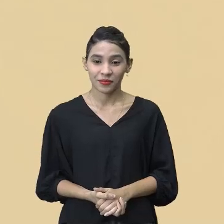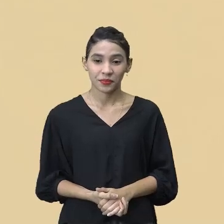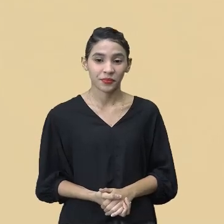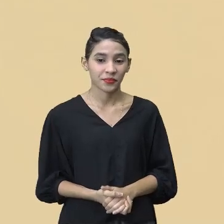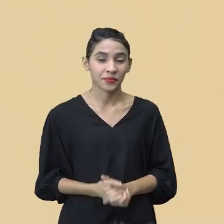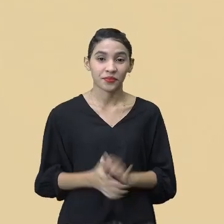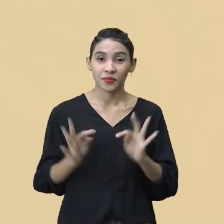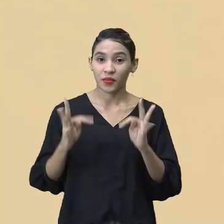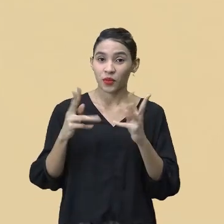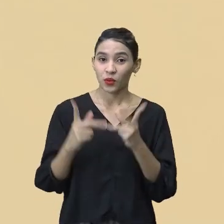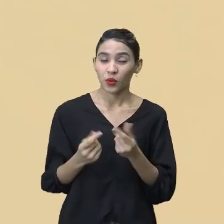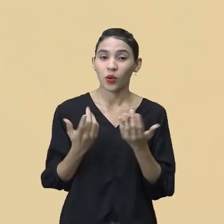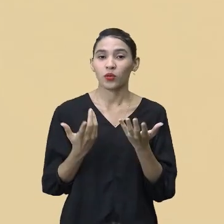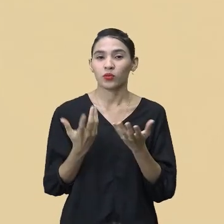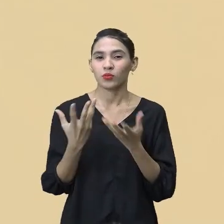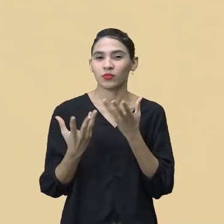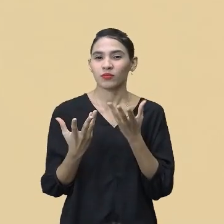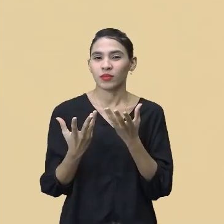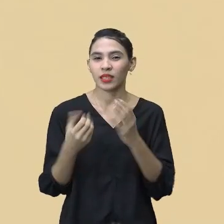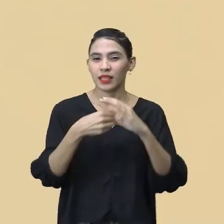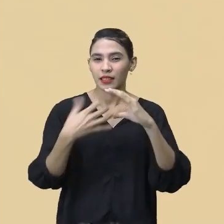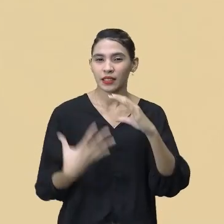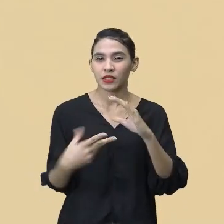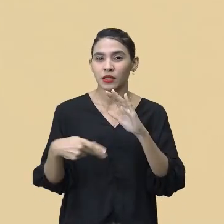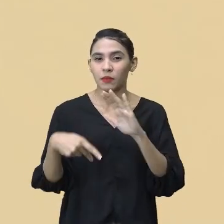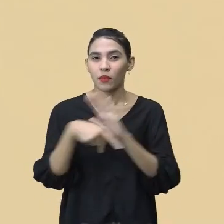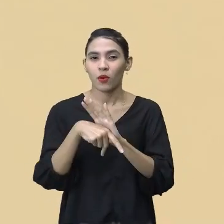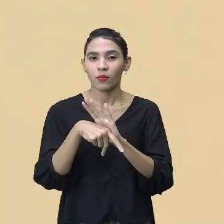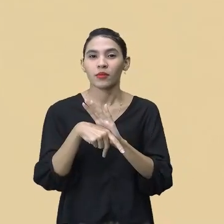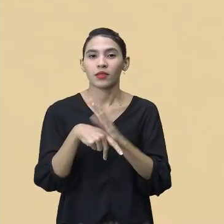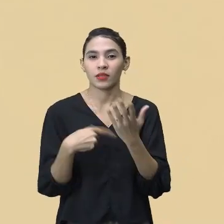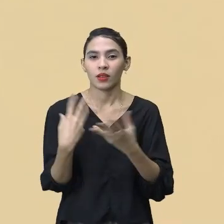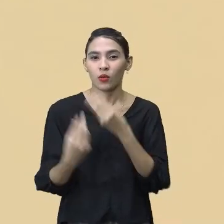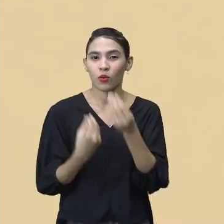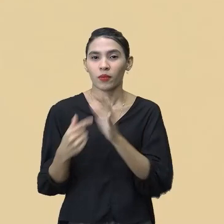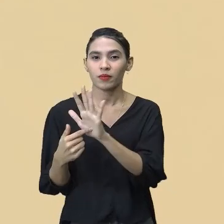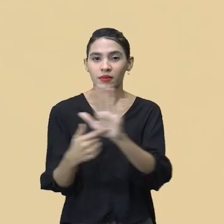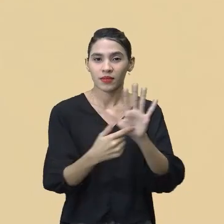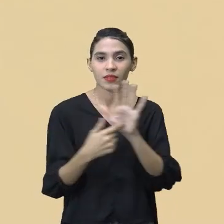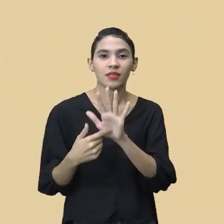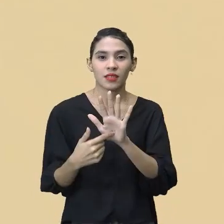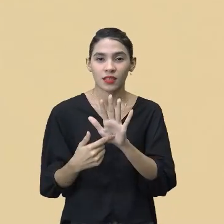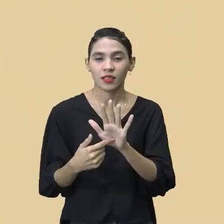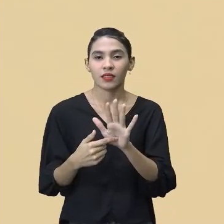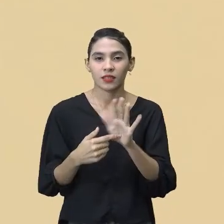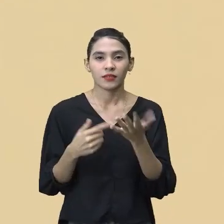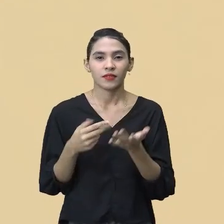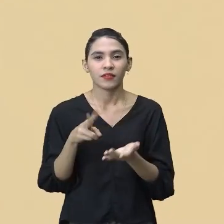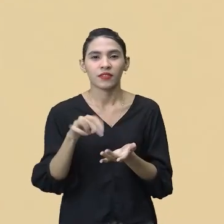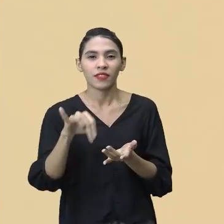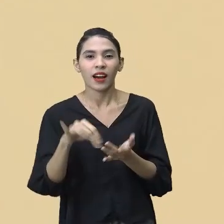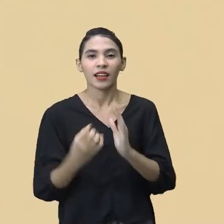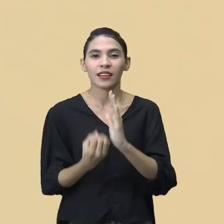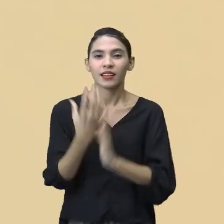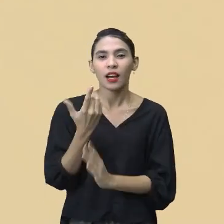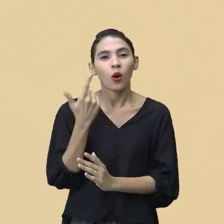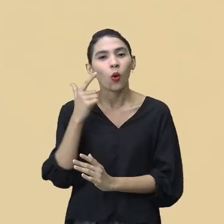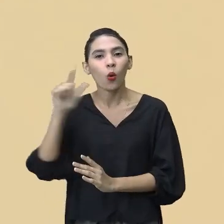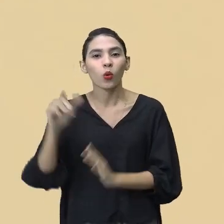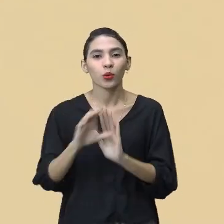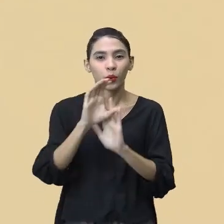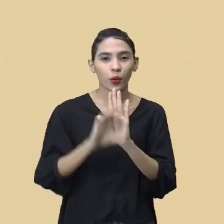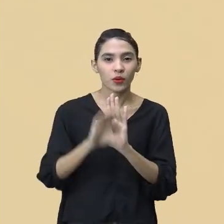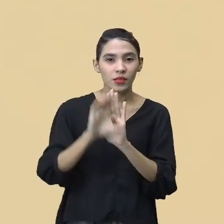Todas as formas que elas vão aparecer, que elas vão ser mostradas aí, vão dar origem a um outro